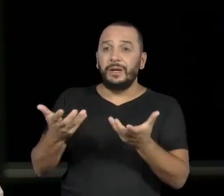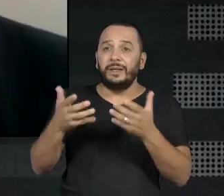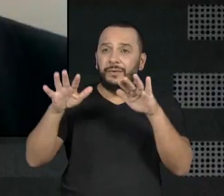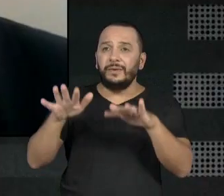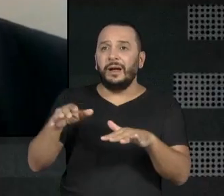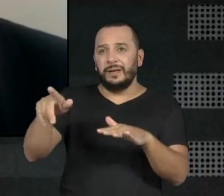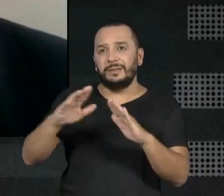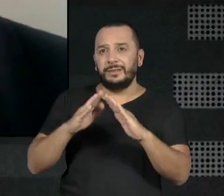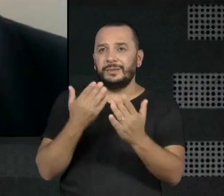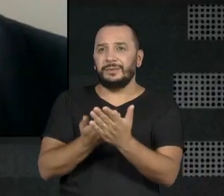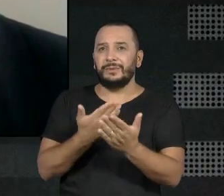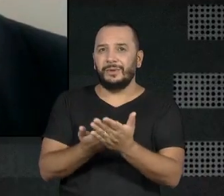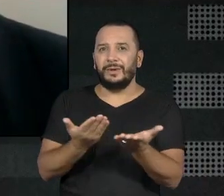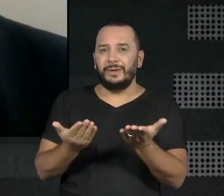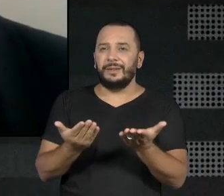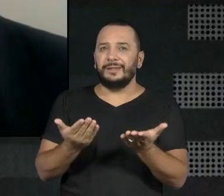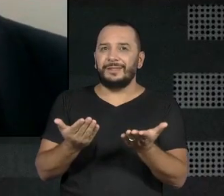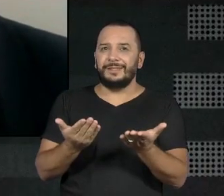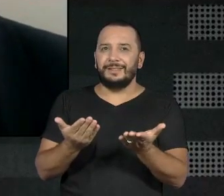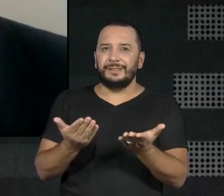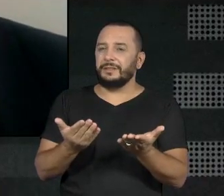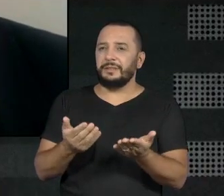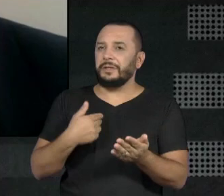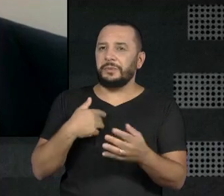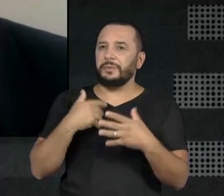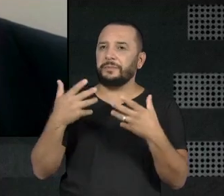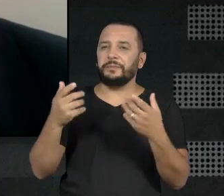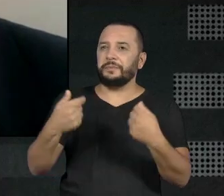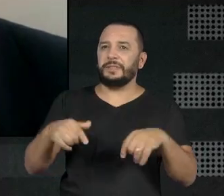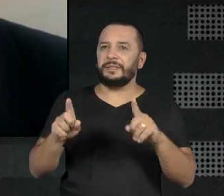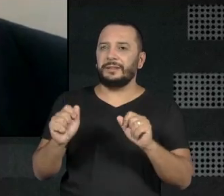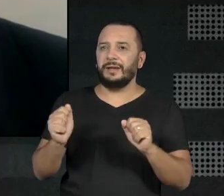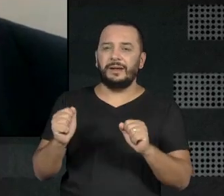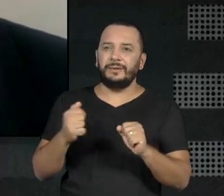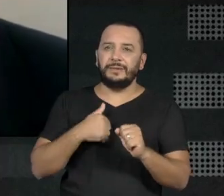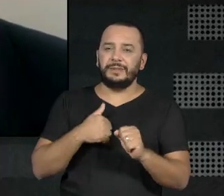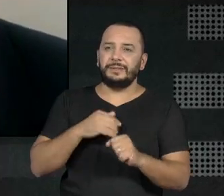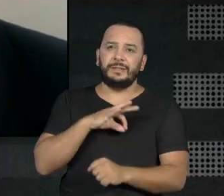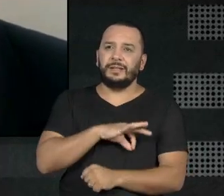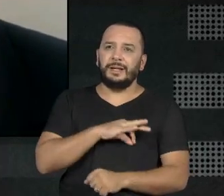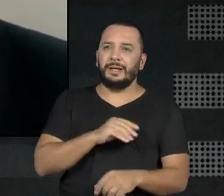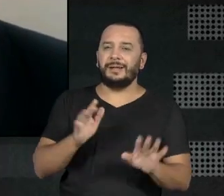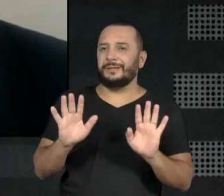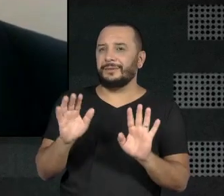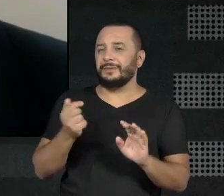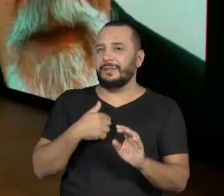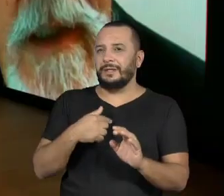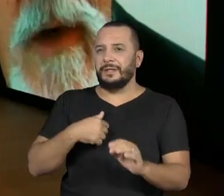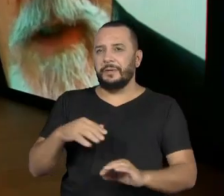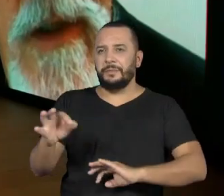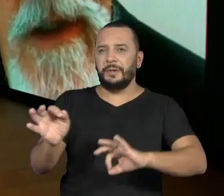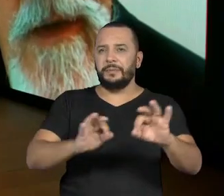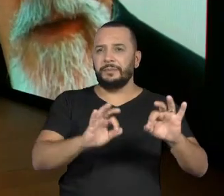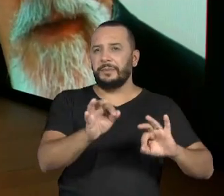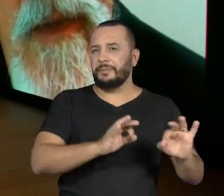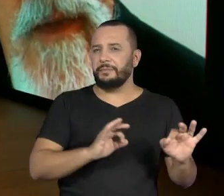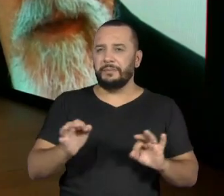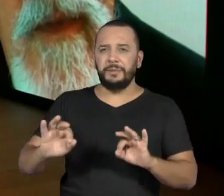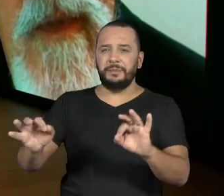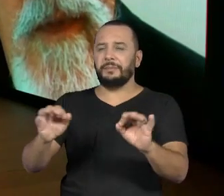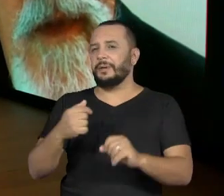em tanto cenário, sabe? Meixando as roupas. É o momento, acho que, mais feliz da minha vida até hoje.